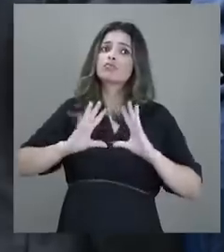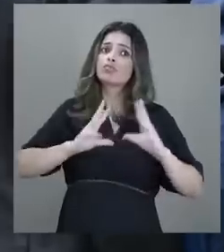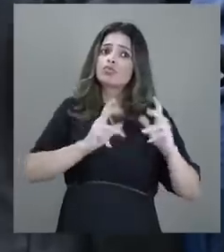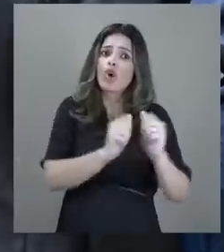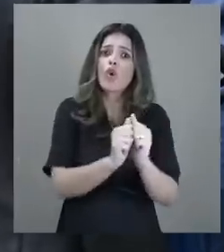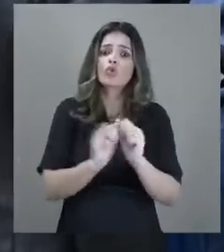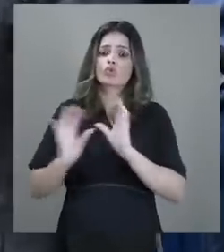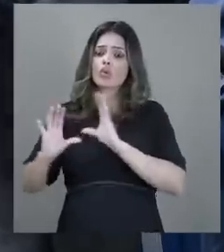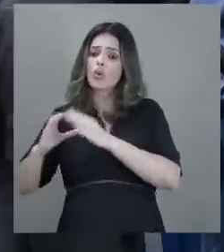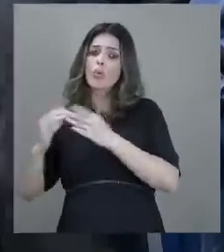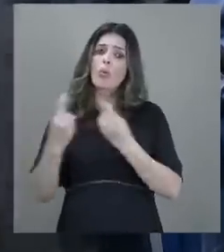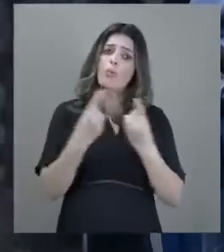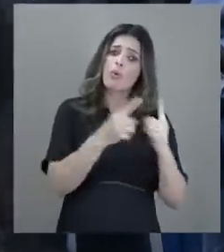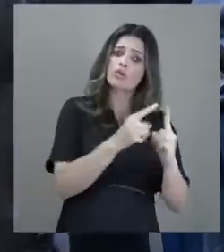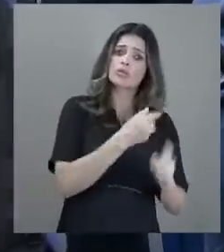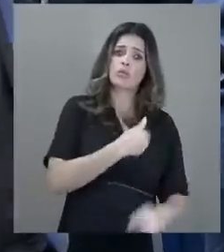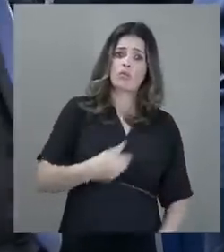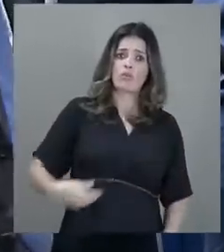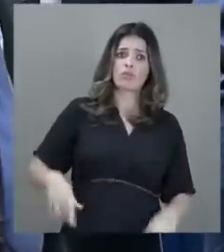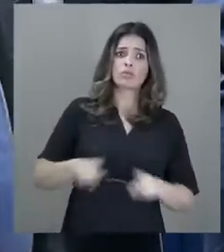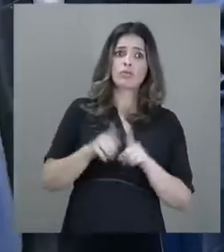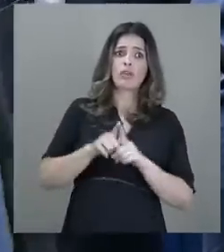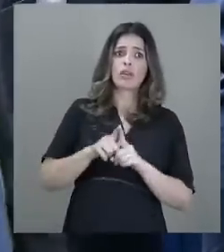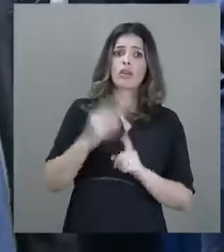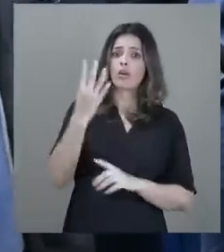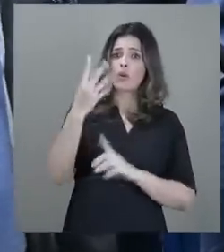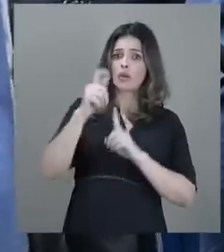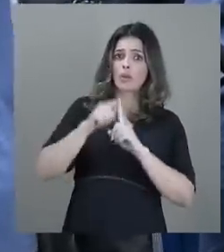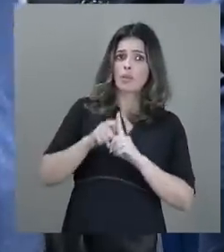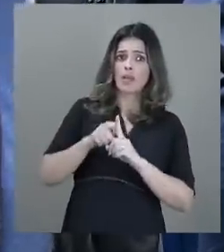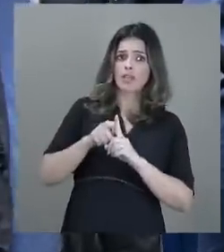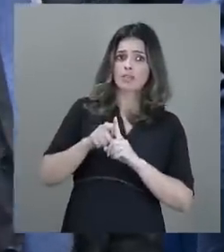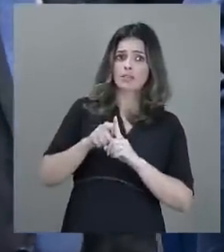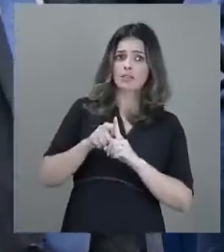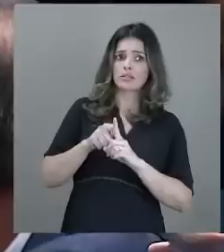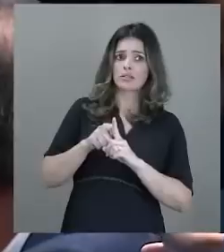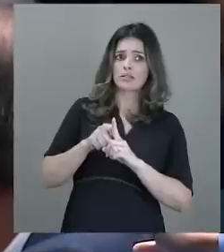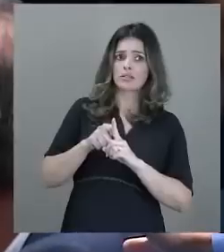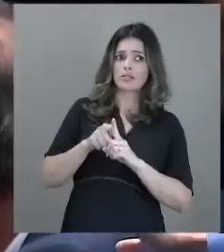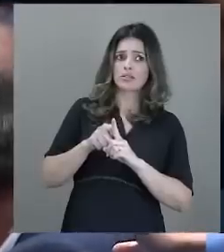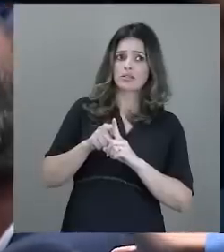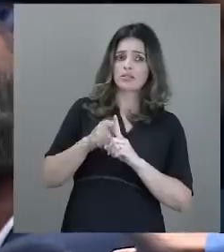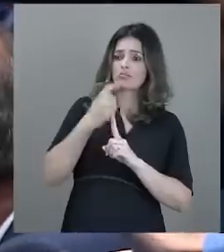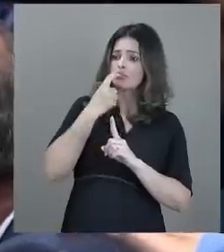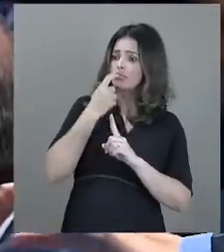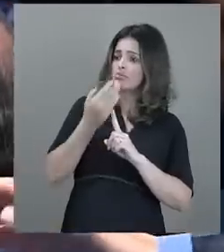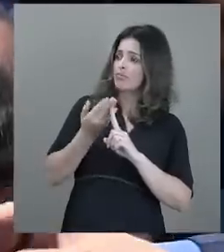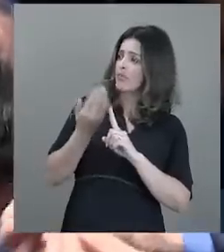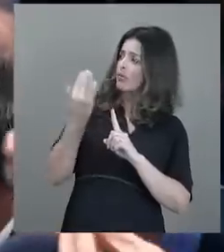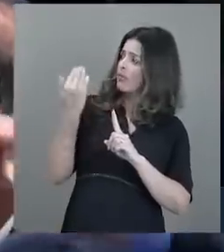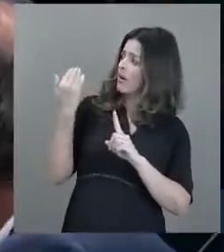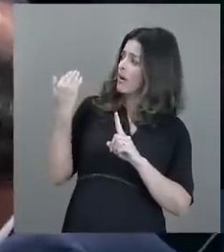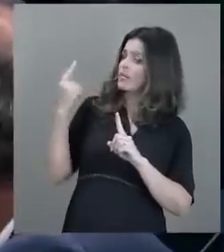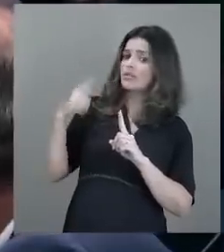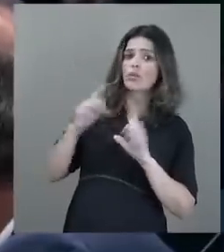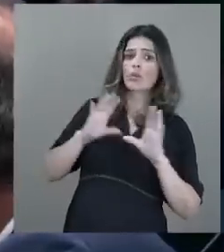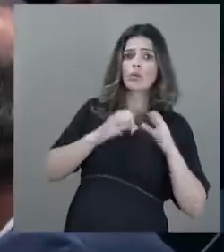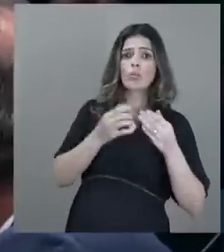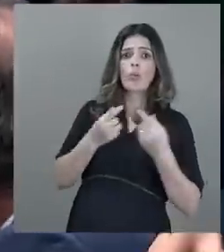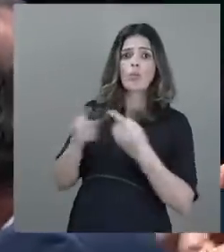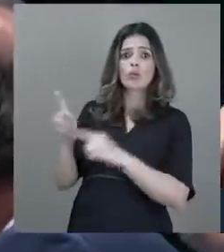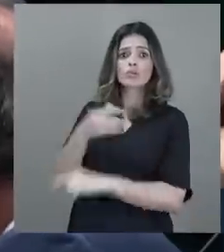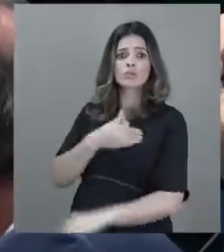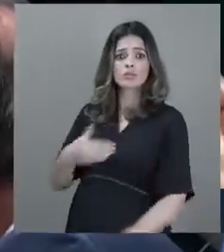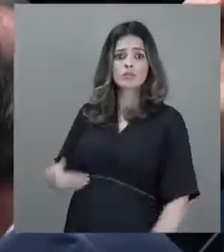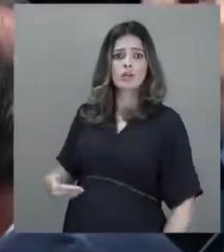Presidente, eu estive na oposição há quatro meses, há quatro meses. Não tem precedente